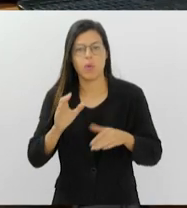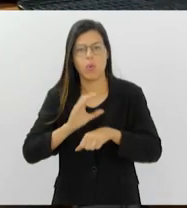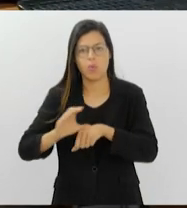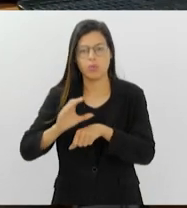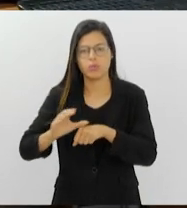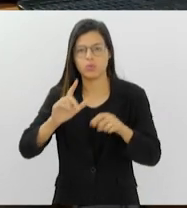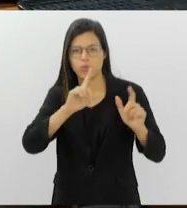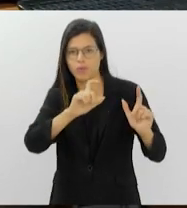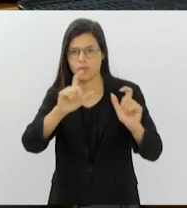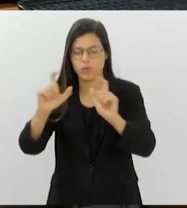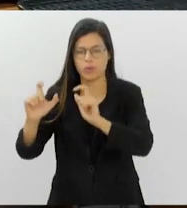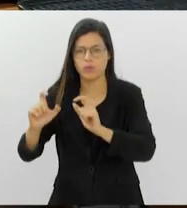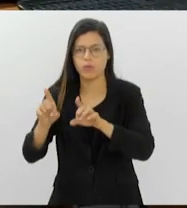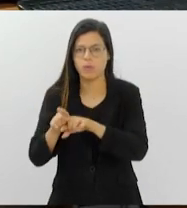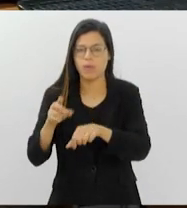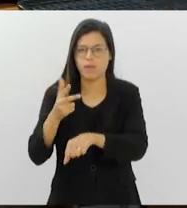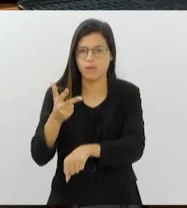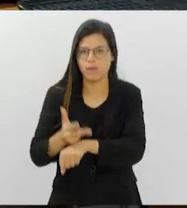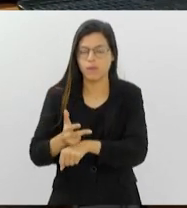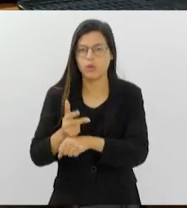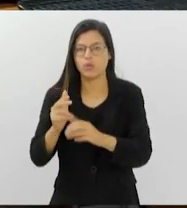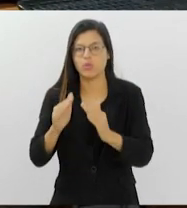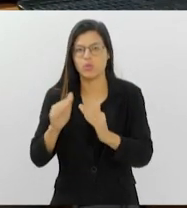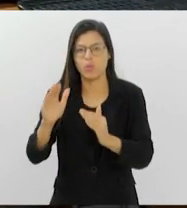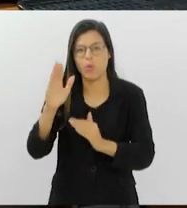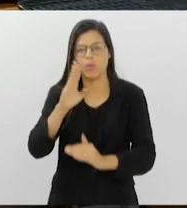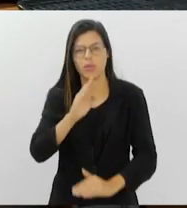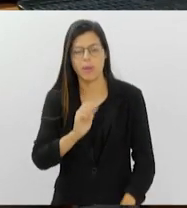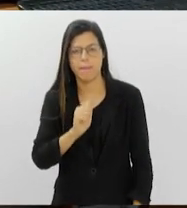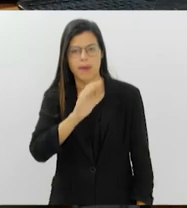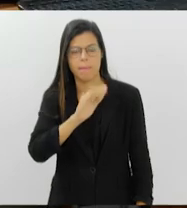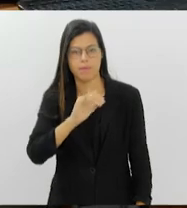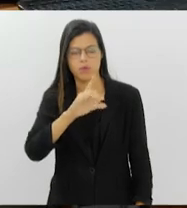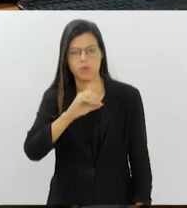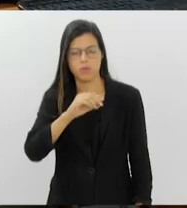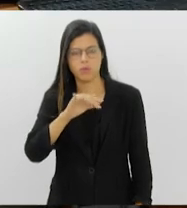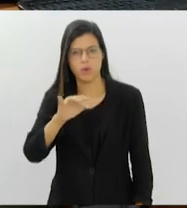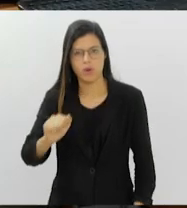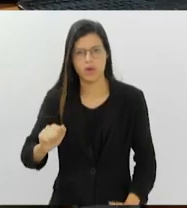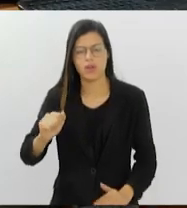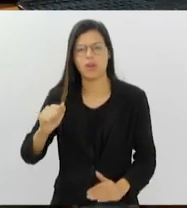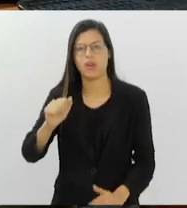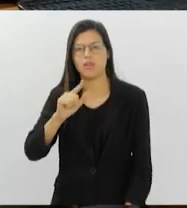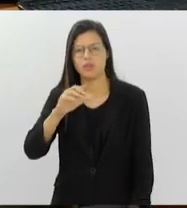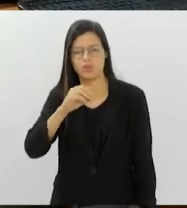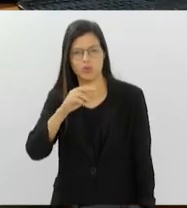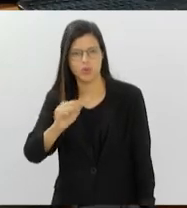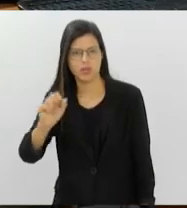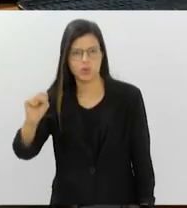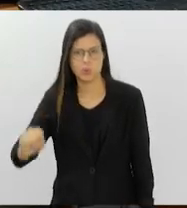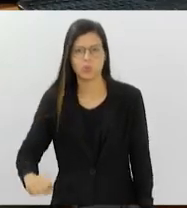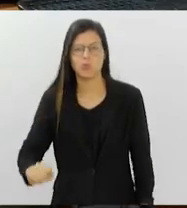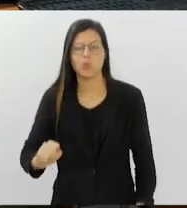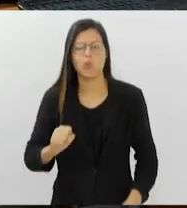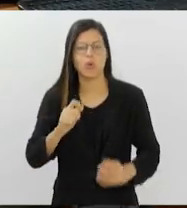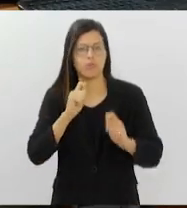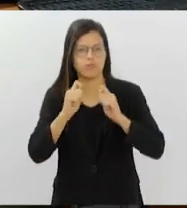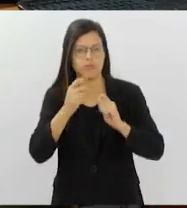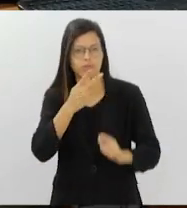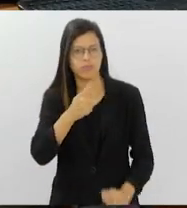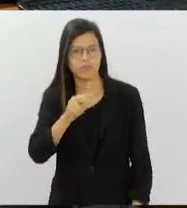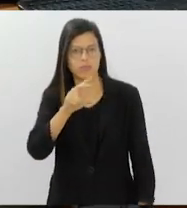no Morro da Babilônia, em Copacabana, na Zona Sul. O repórter Paulo Vitor Viviani tem mais informações sobre essas vagas. Bom Dia, PV.